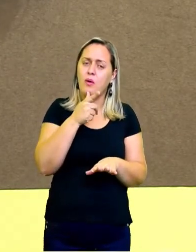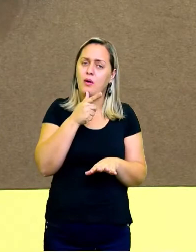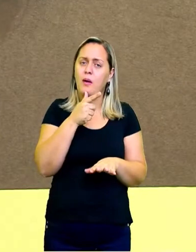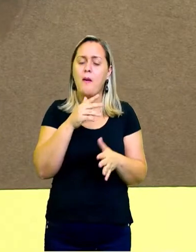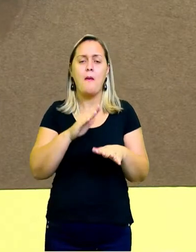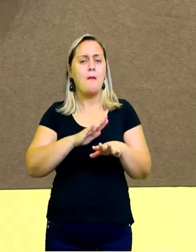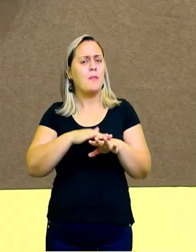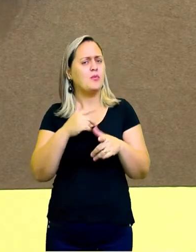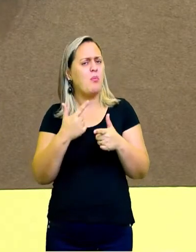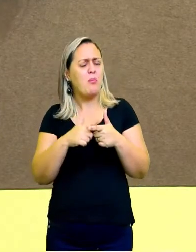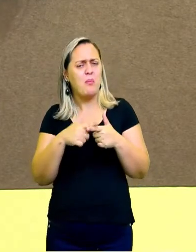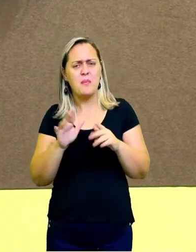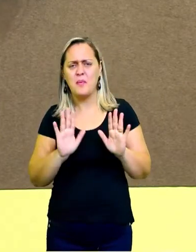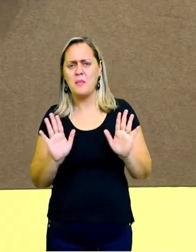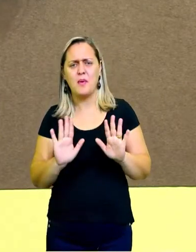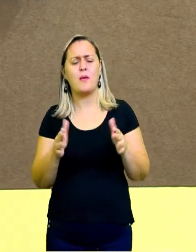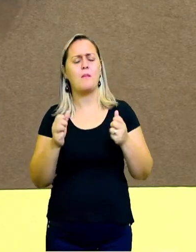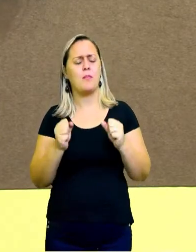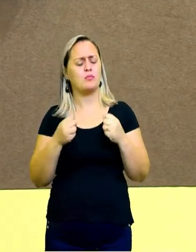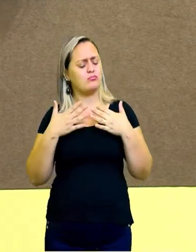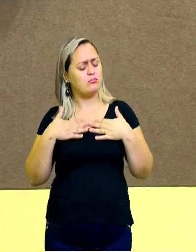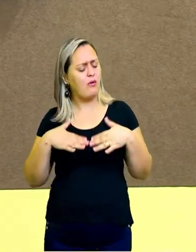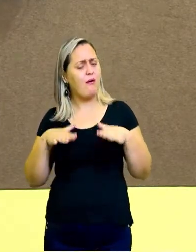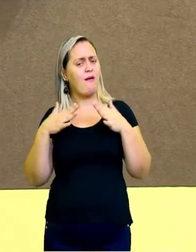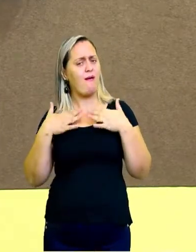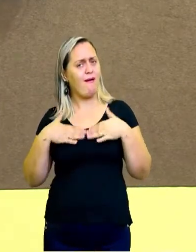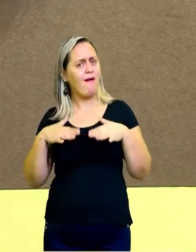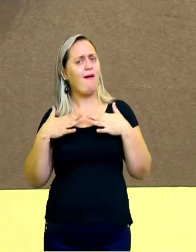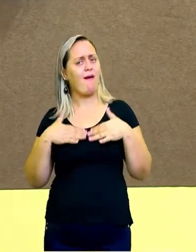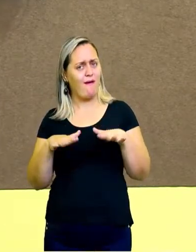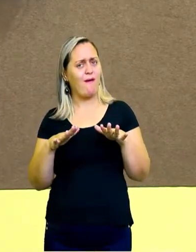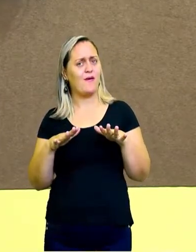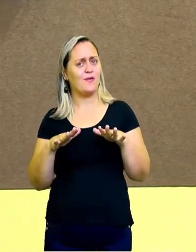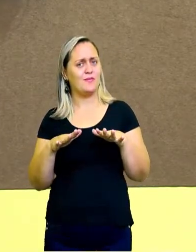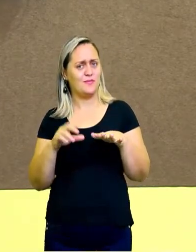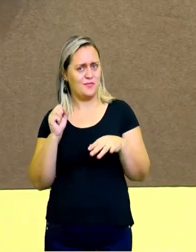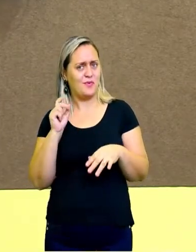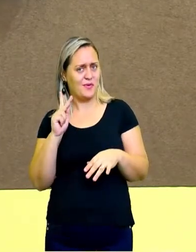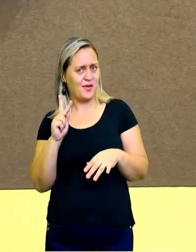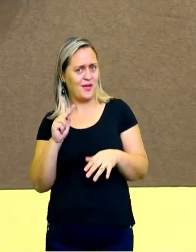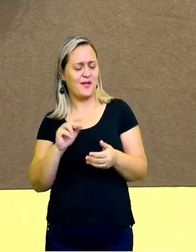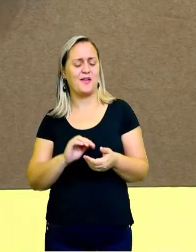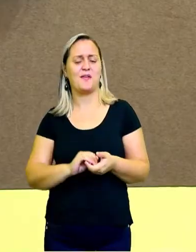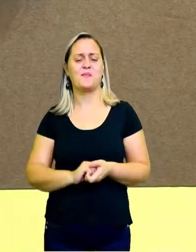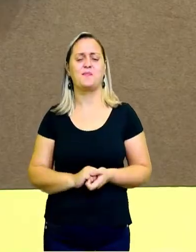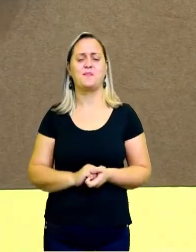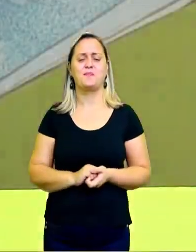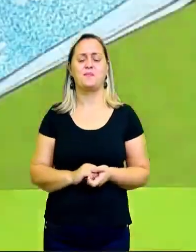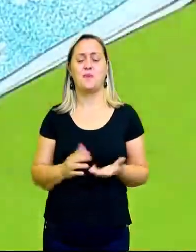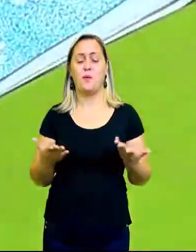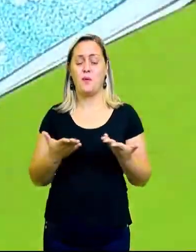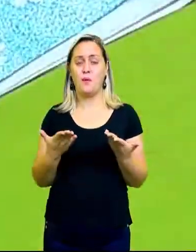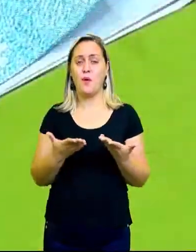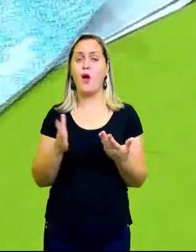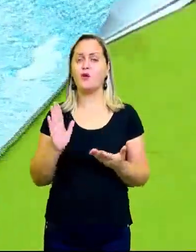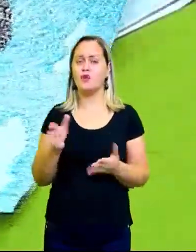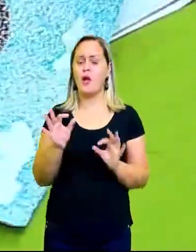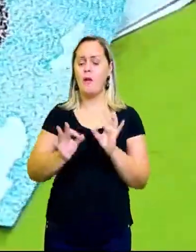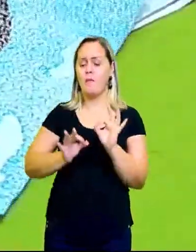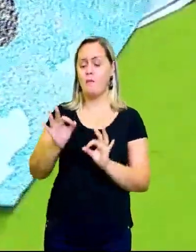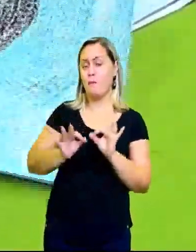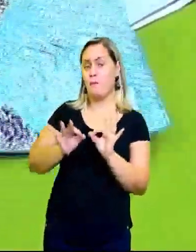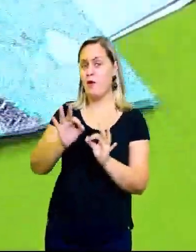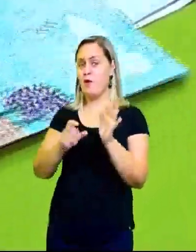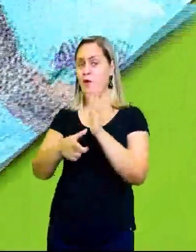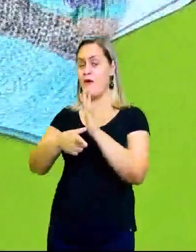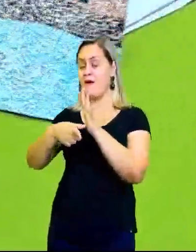para a gente poder poupar um pouco de tempo, eu trouxe para vocês verem um desenho que eu já fiz, preparei antes em